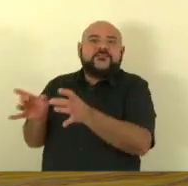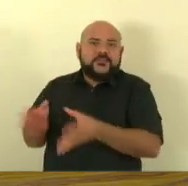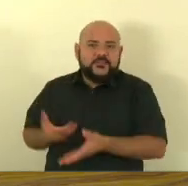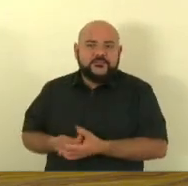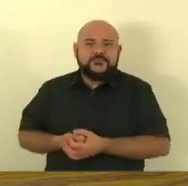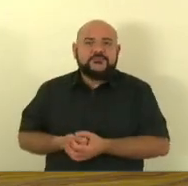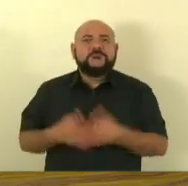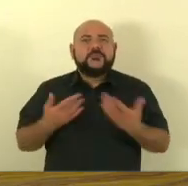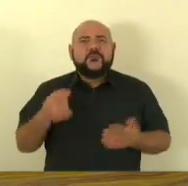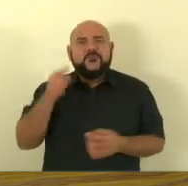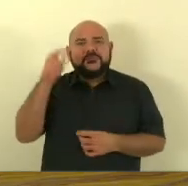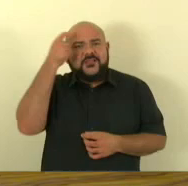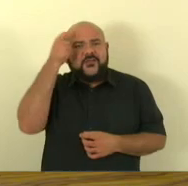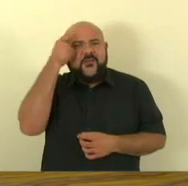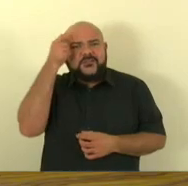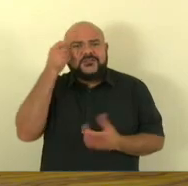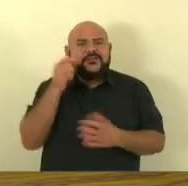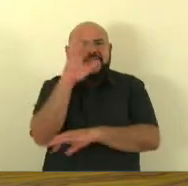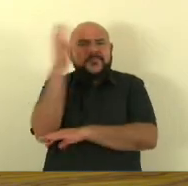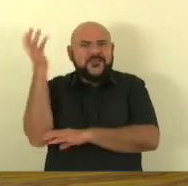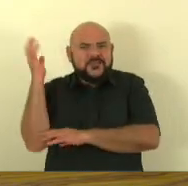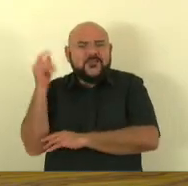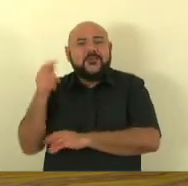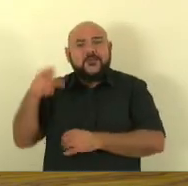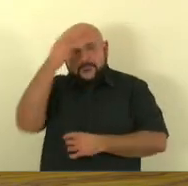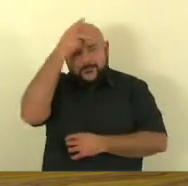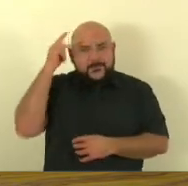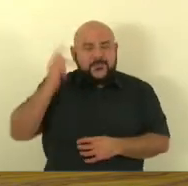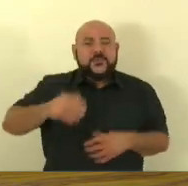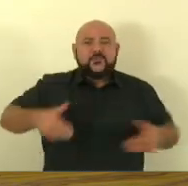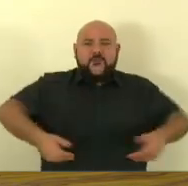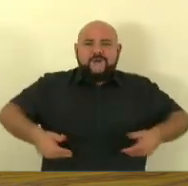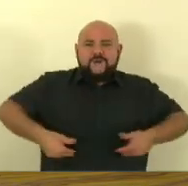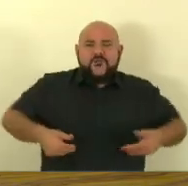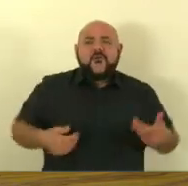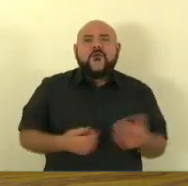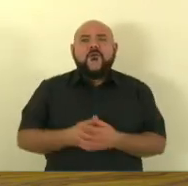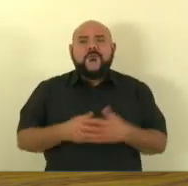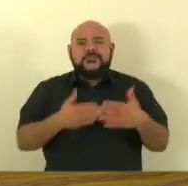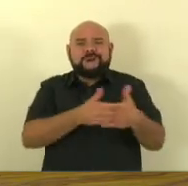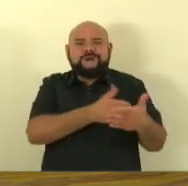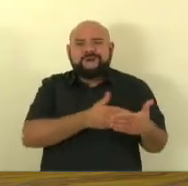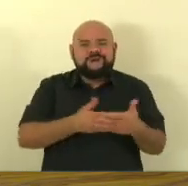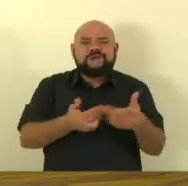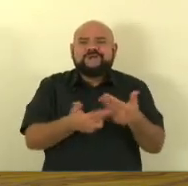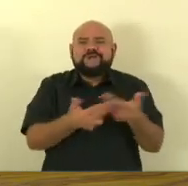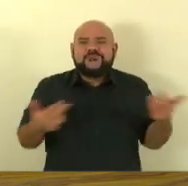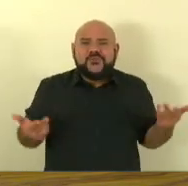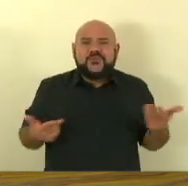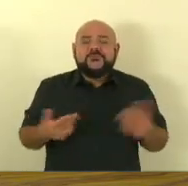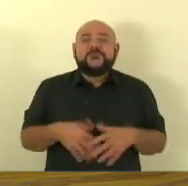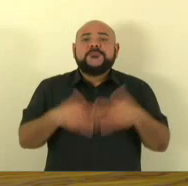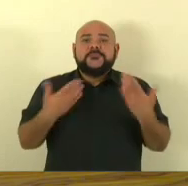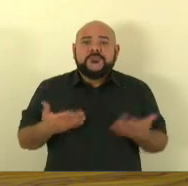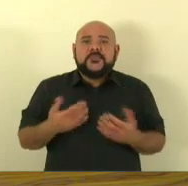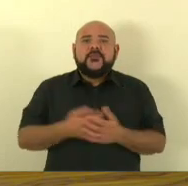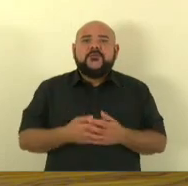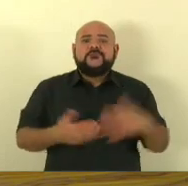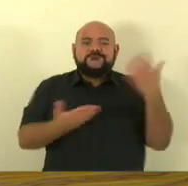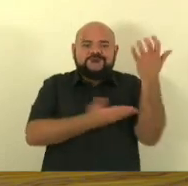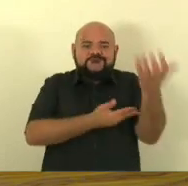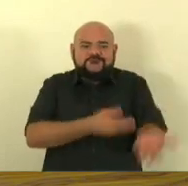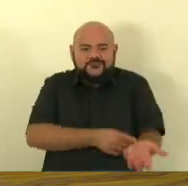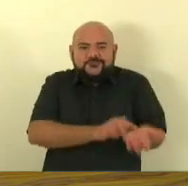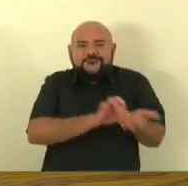consciência ambiental de uma pessoa que está passando fome dificuldade vivendo em vulnerabilidade então se a gente quer discutir preservação